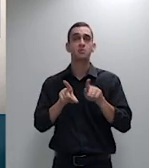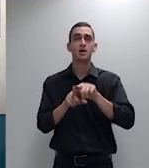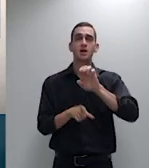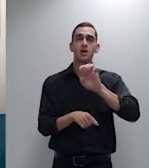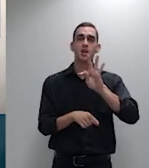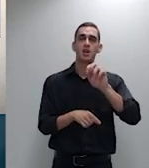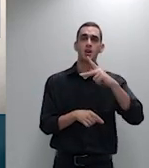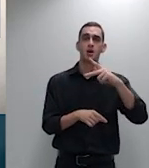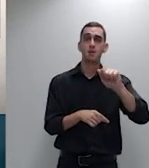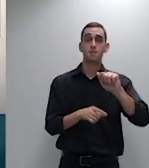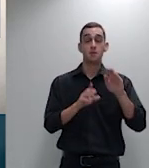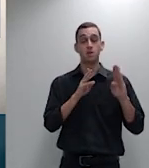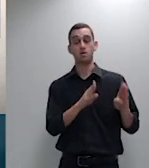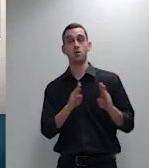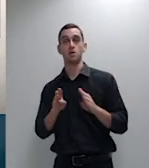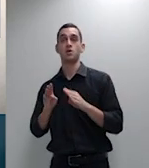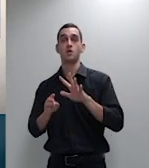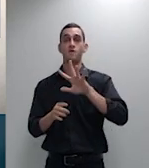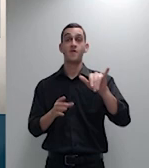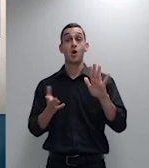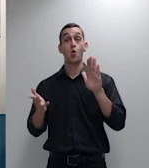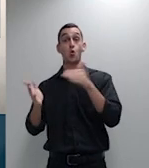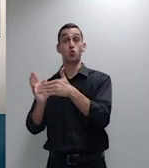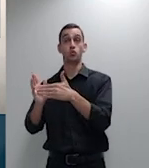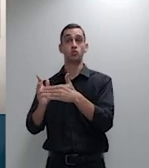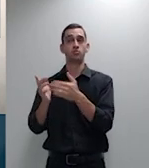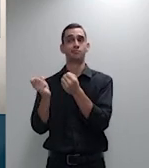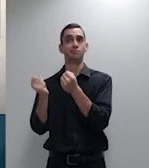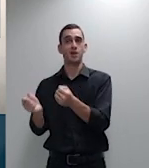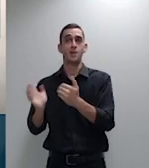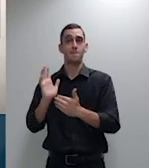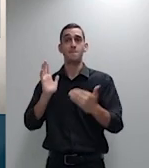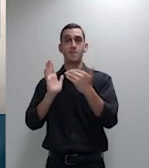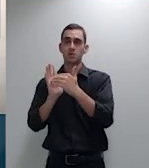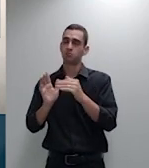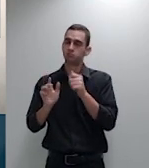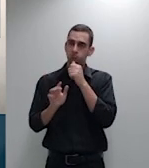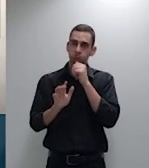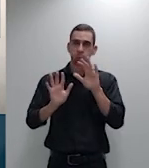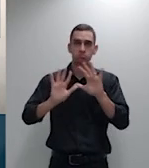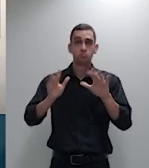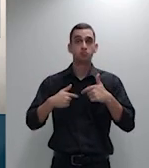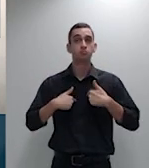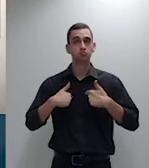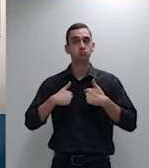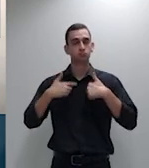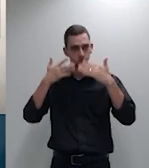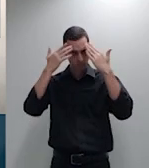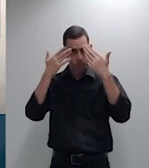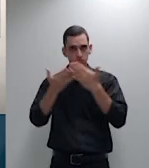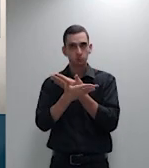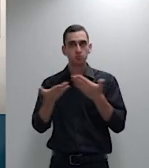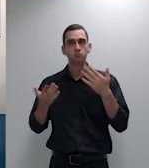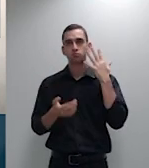fase não seja sobrecarregada devolvo a palavra ao eminente presidente pedindo escusa a qualquer